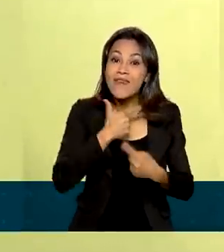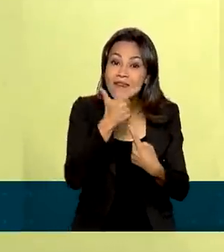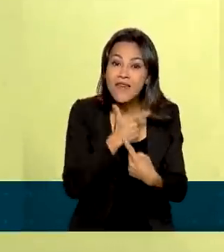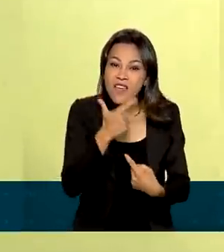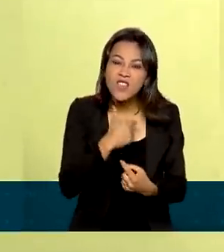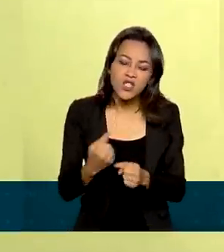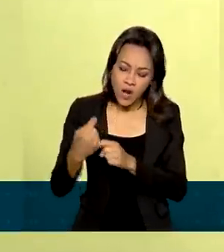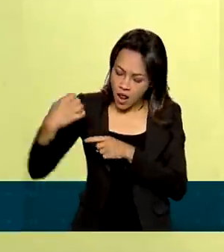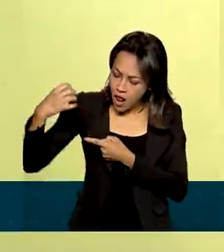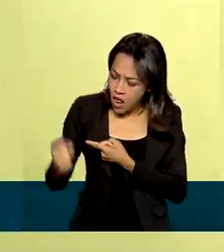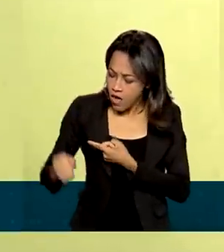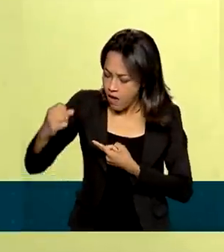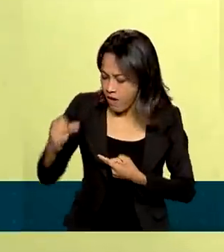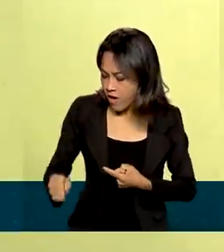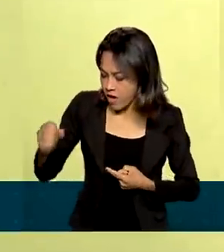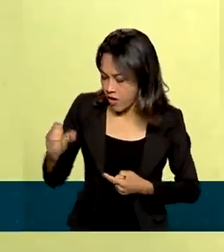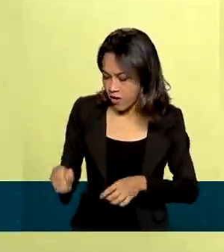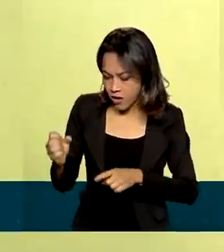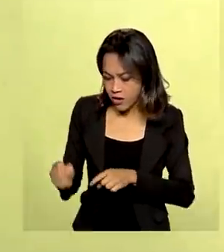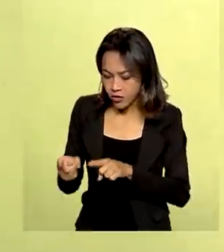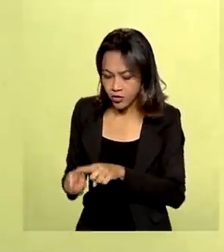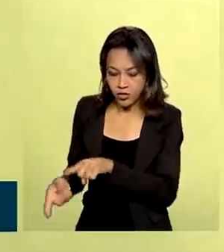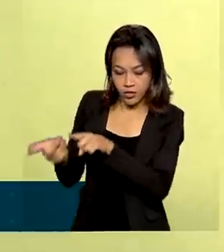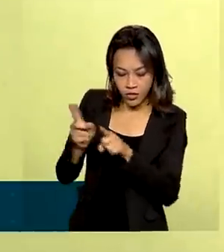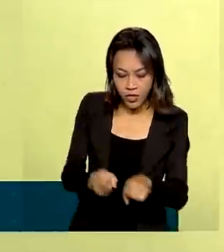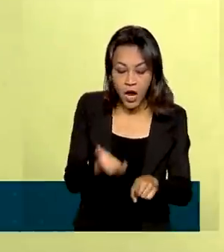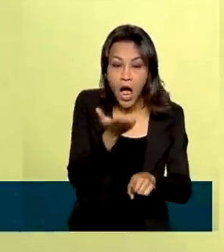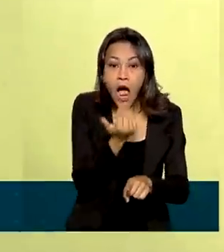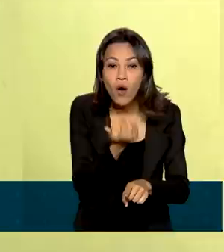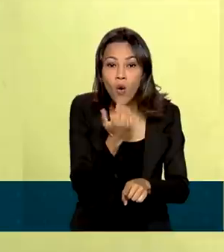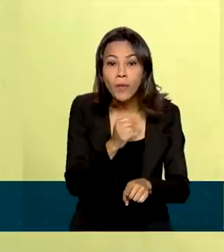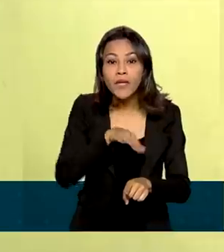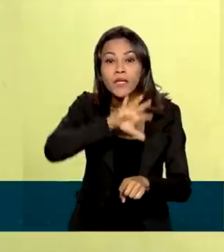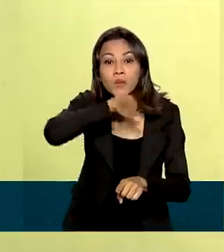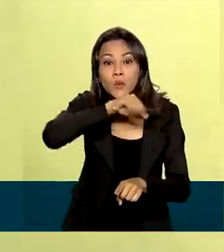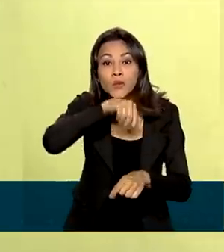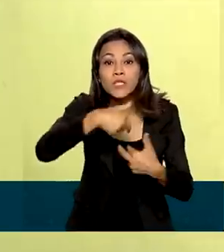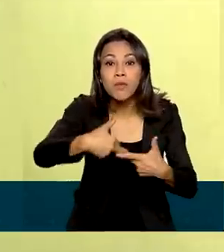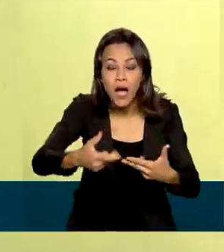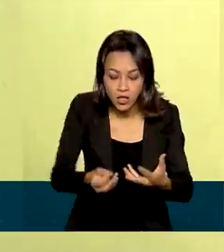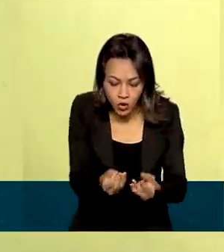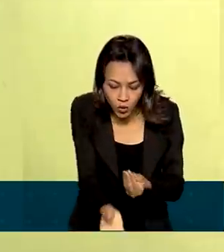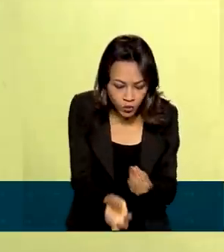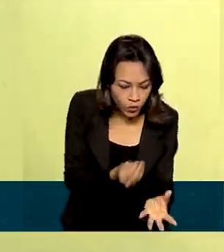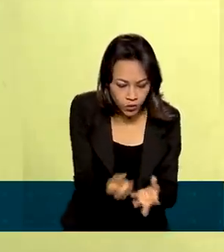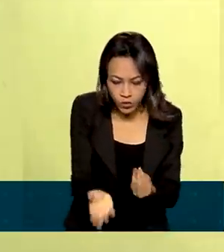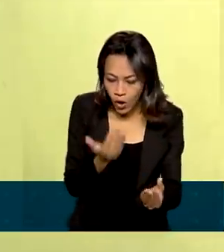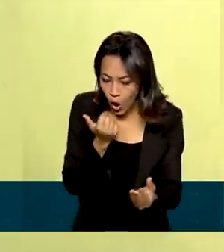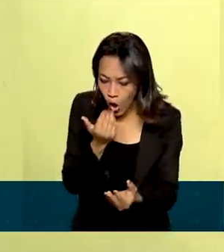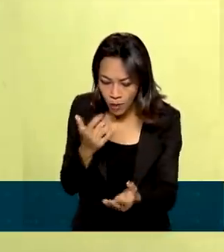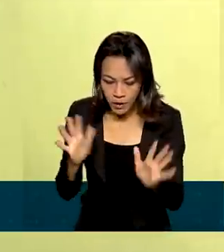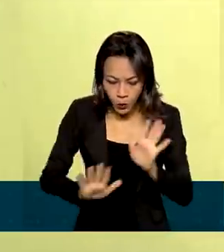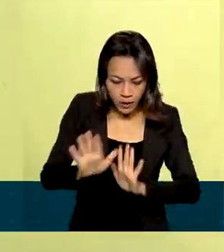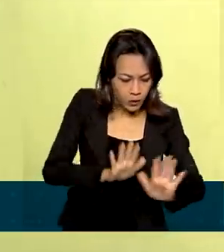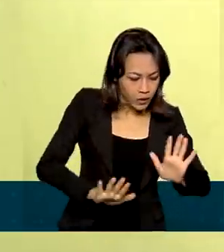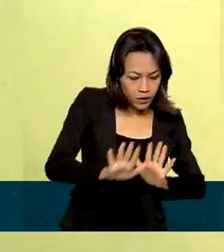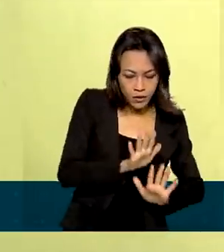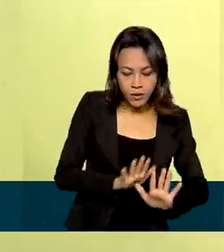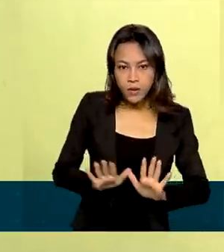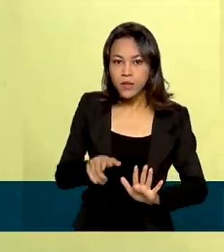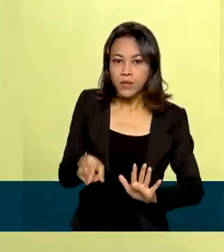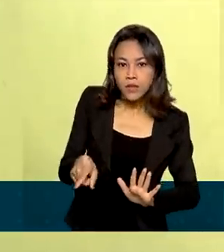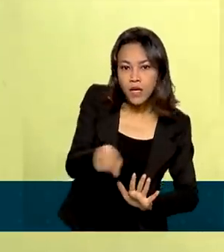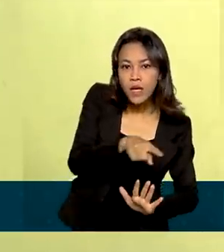do leite, onde a dieta dos animais é muito rigorosa, cuidamos da comida